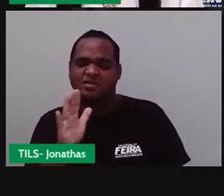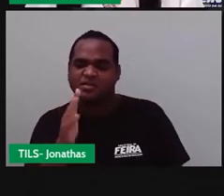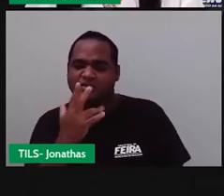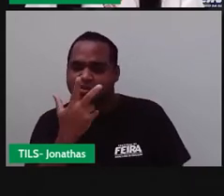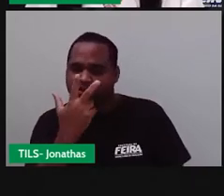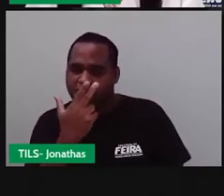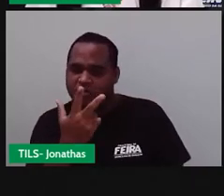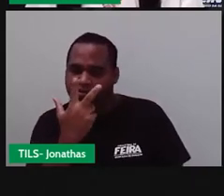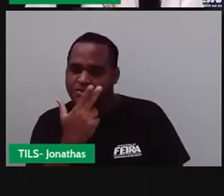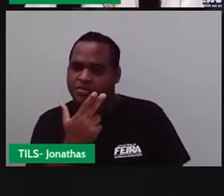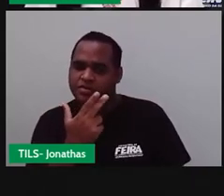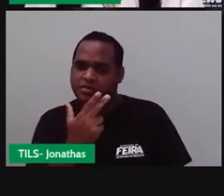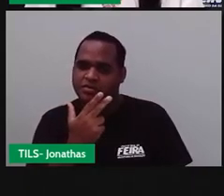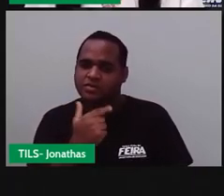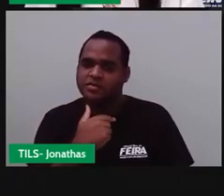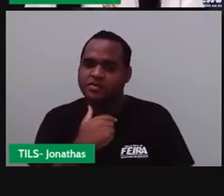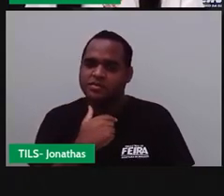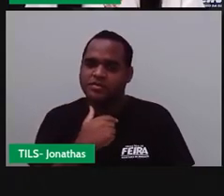Bom,